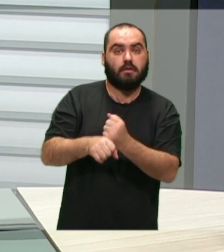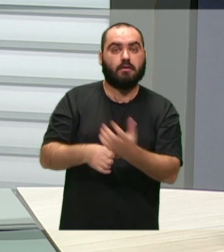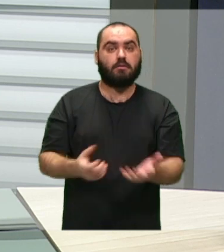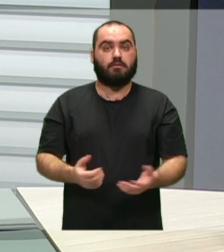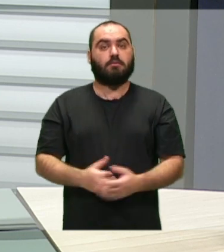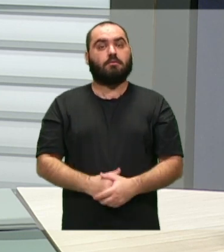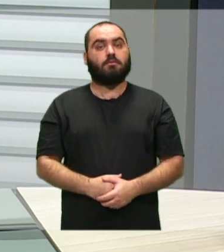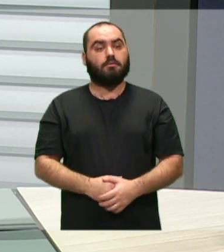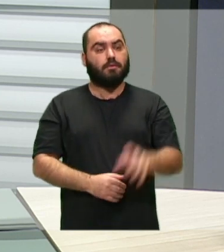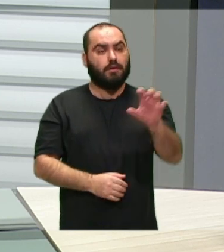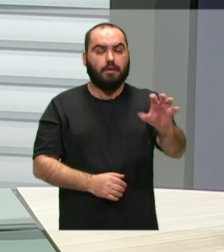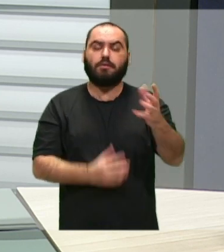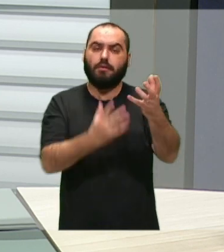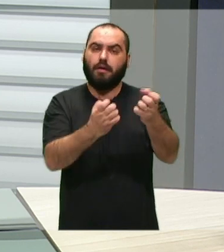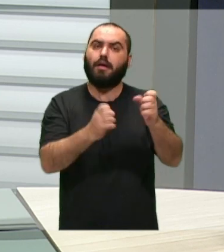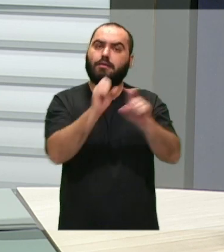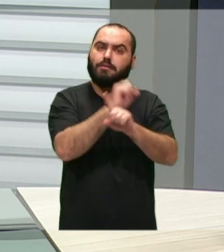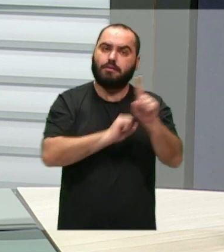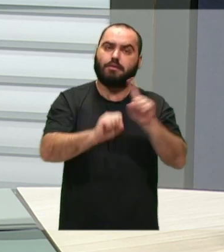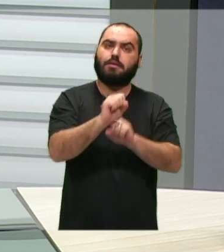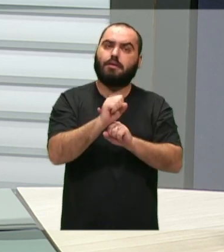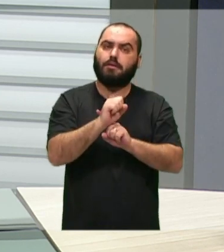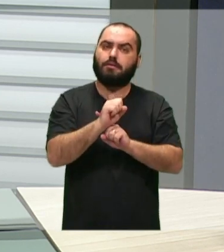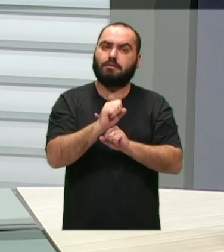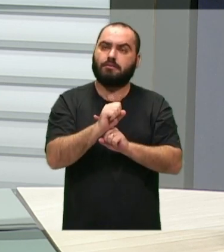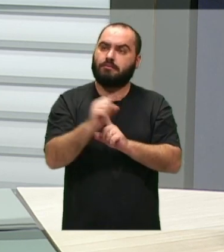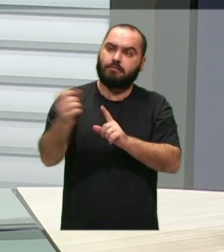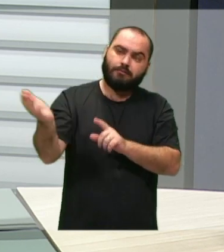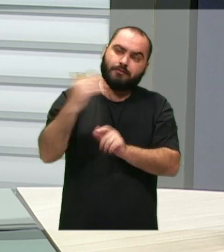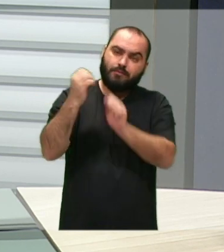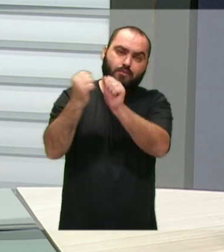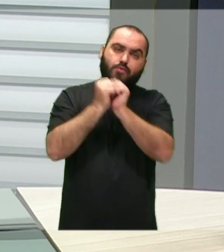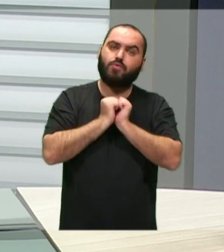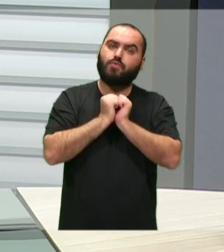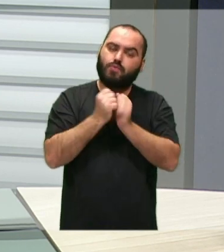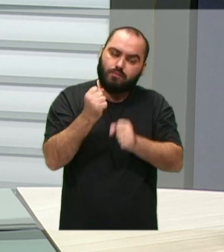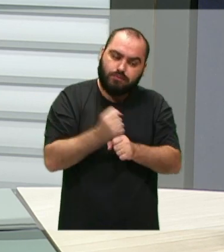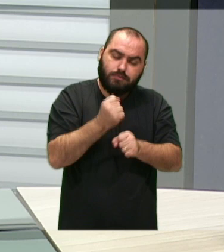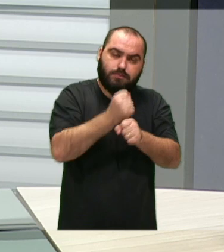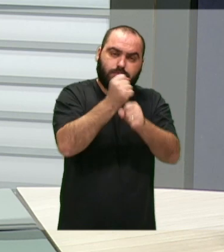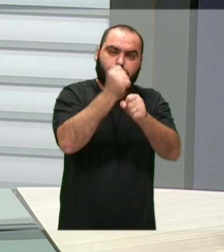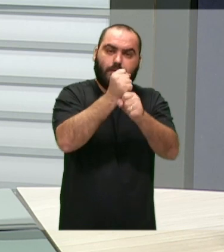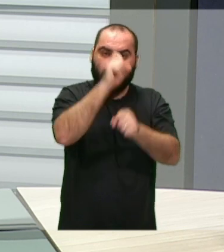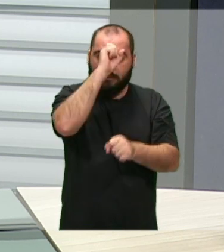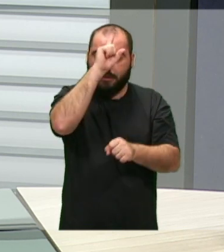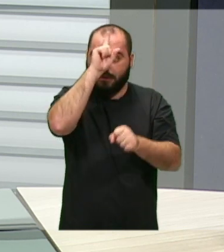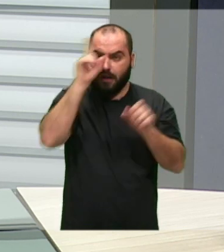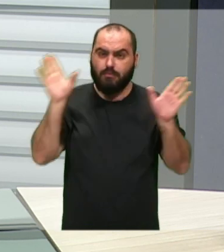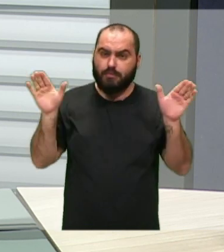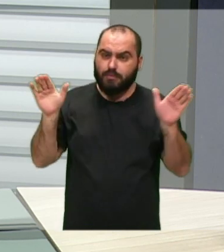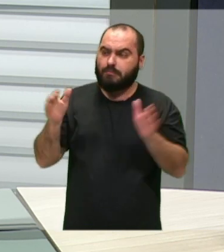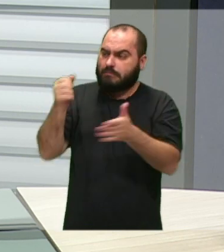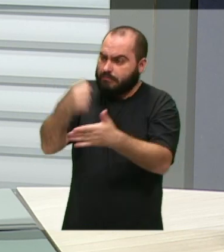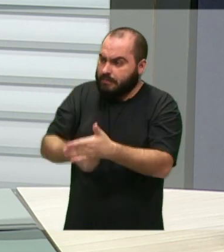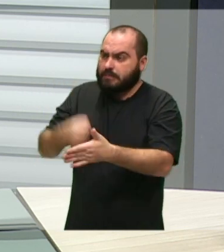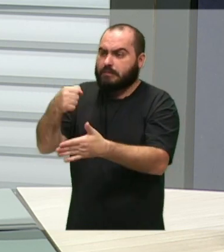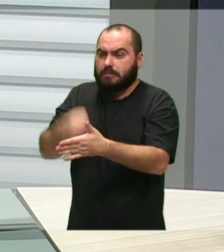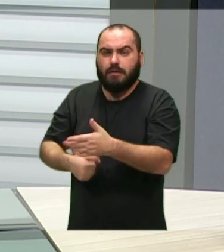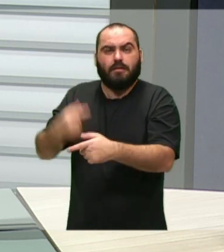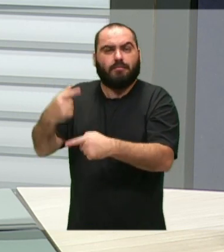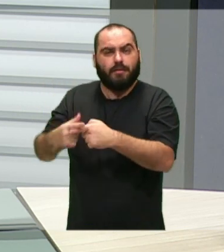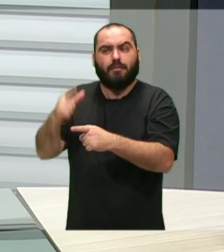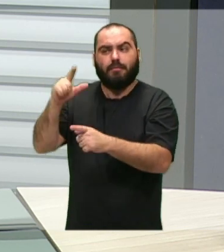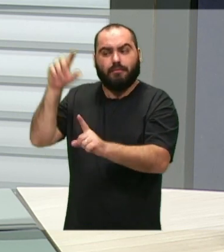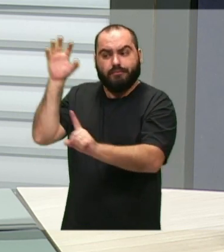isso a gente quer aclamar à sociedade também que se some conosco na construção do hospital infantil, que cobre mesmo, pressione, porque a política tem muito